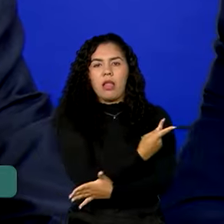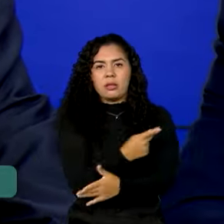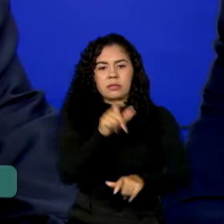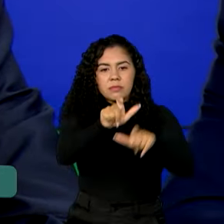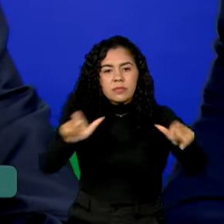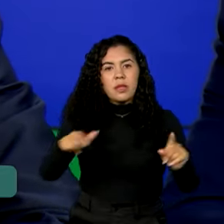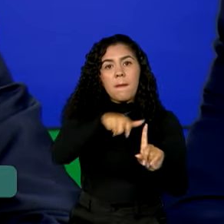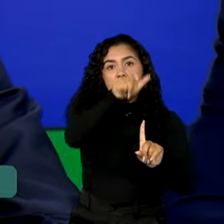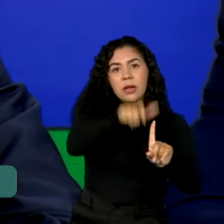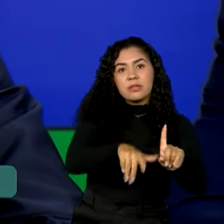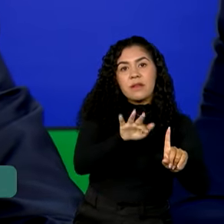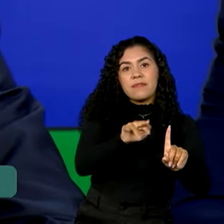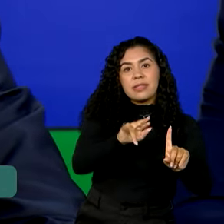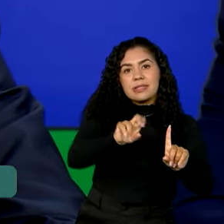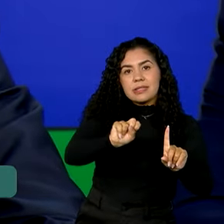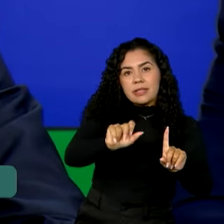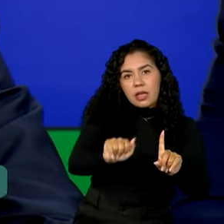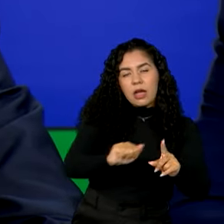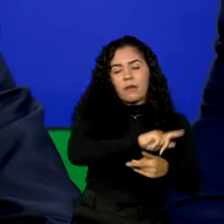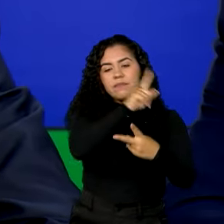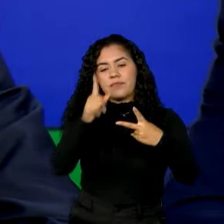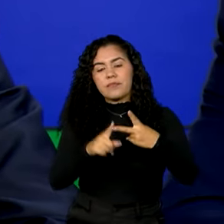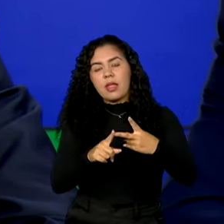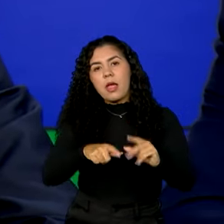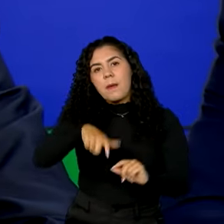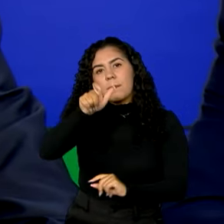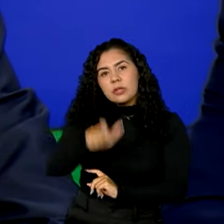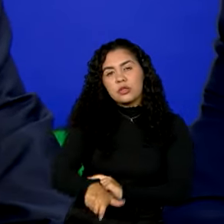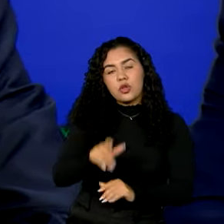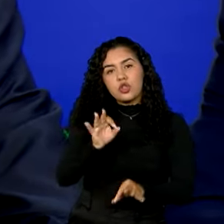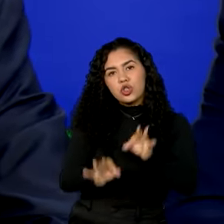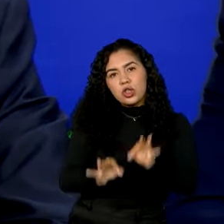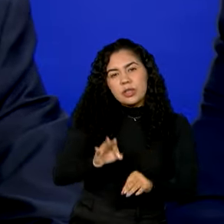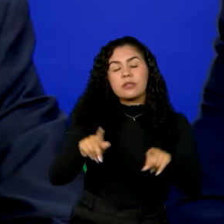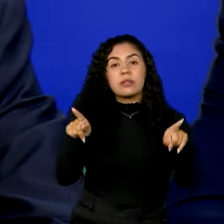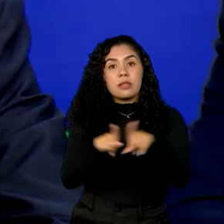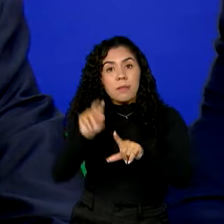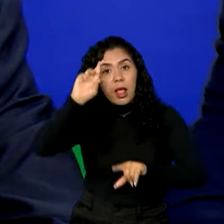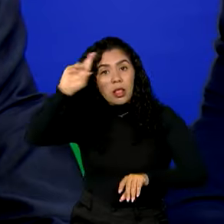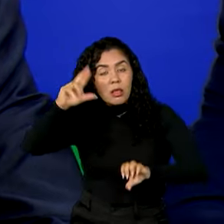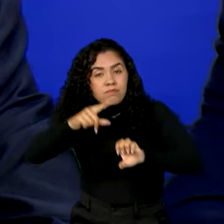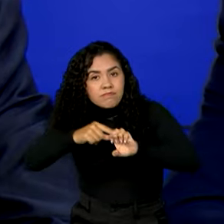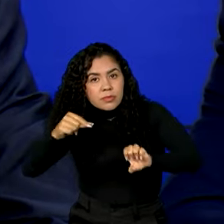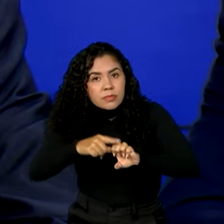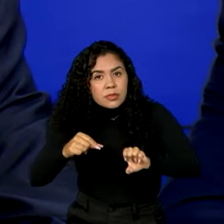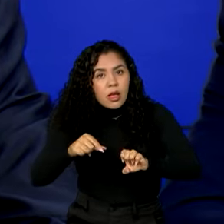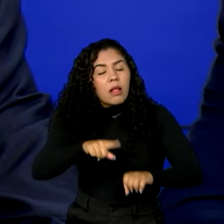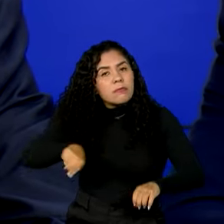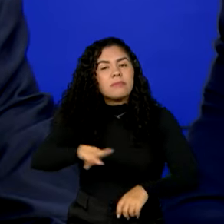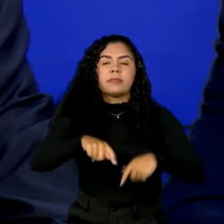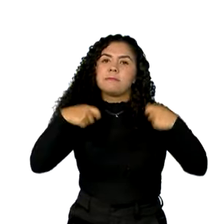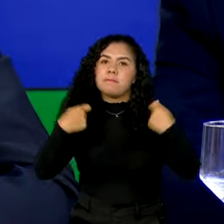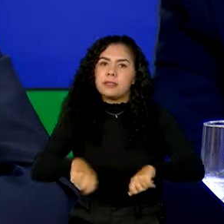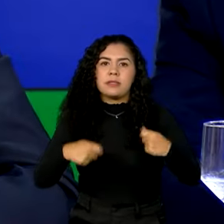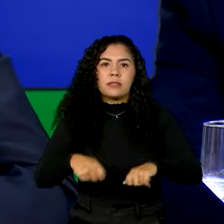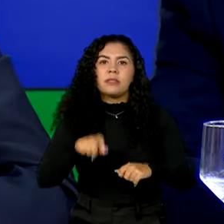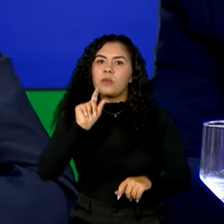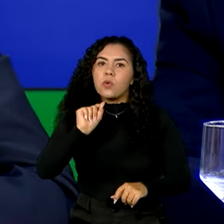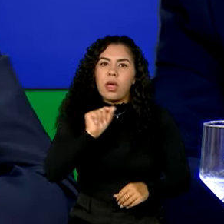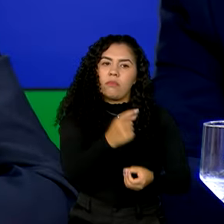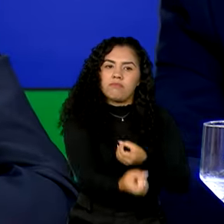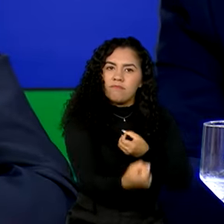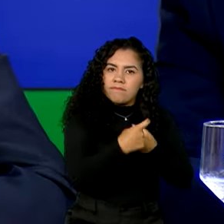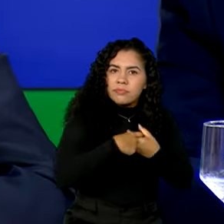físicas, jurídicas e microempresários que nesse momento precisam terem seus bens ressarcidos. Nós